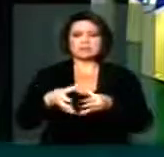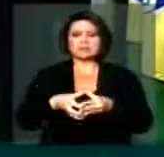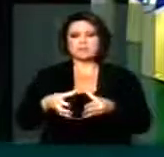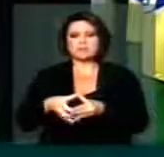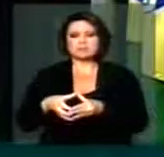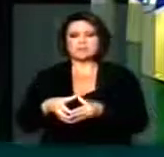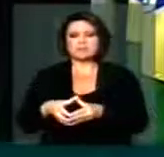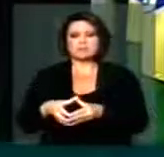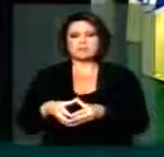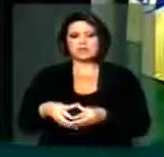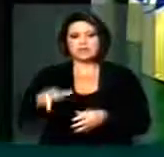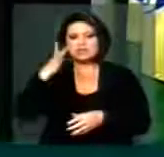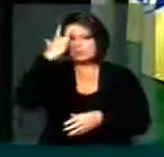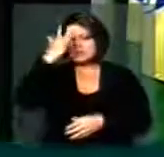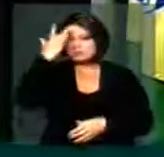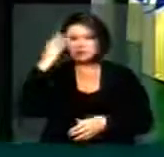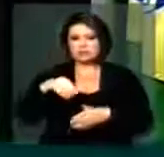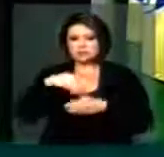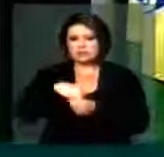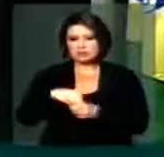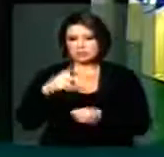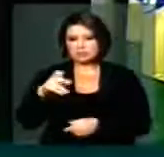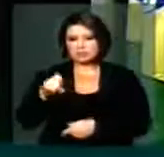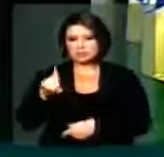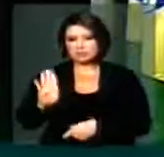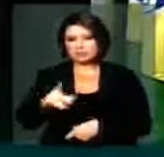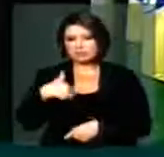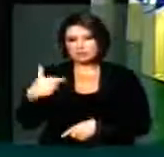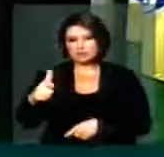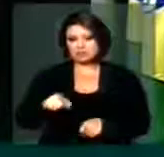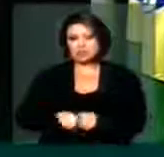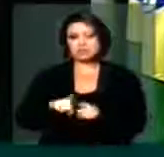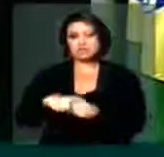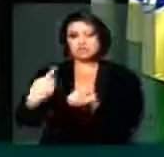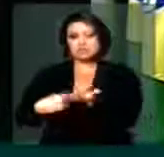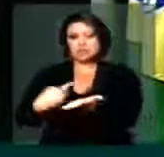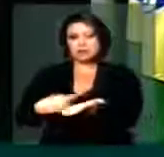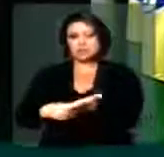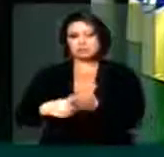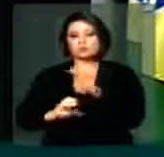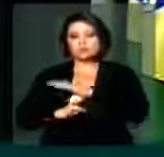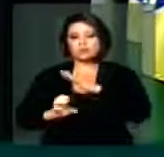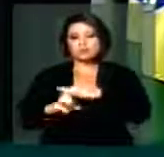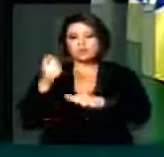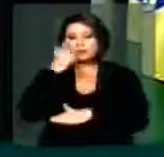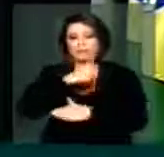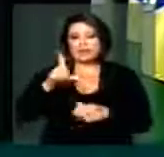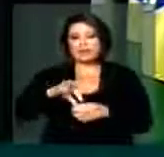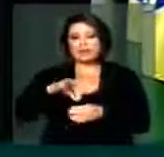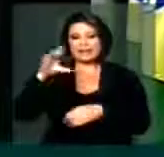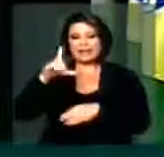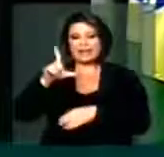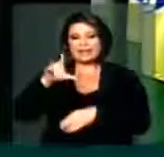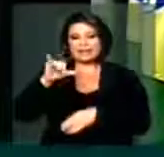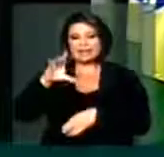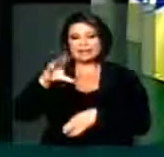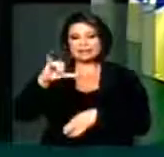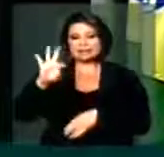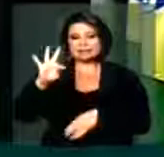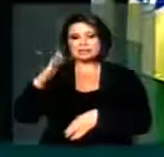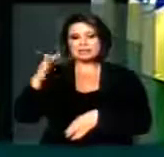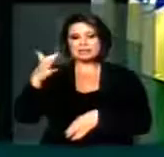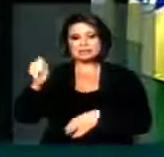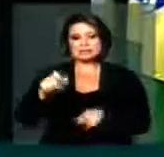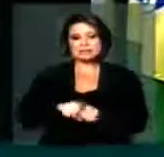lideranças do PSDB. Consistiu isto, num acordo entre empresas para ganhar licitações e dividir o